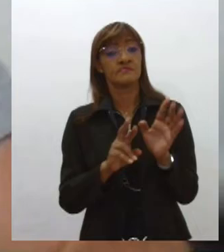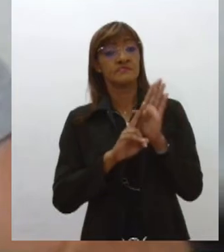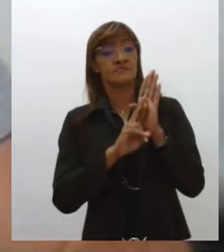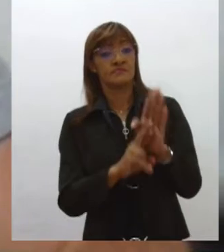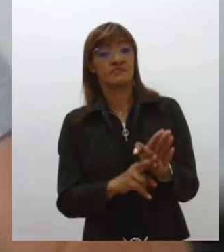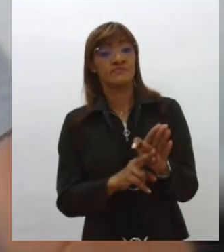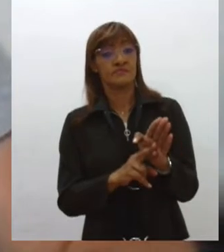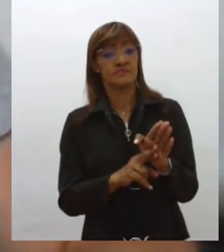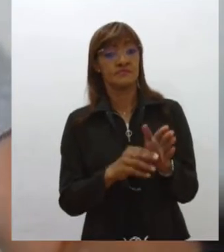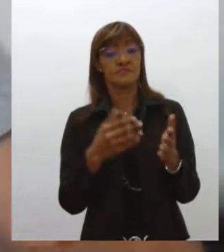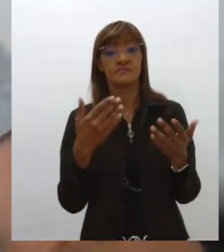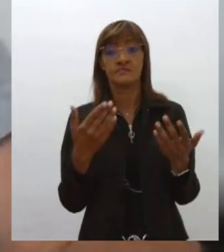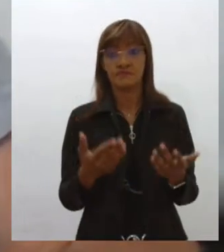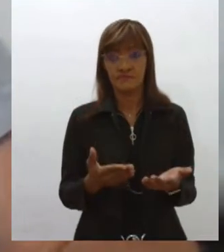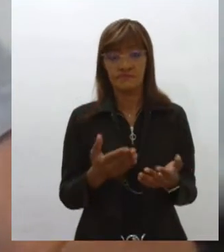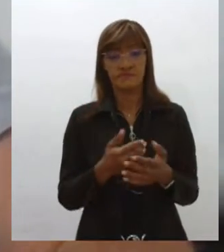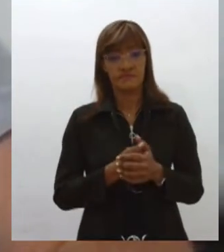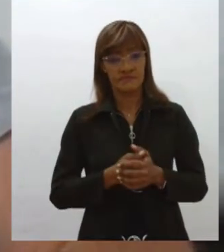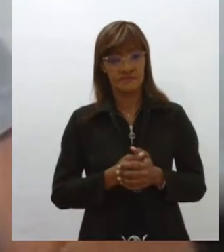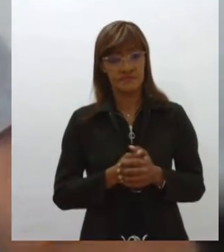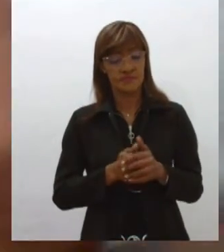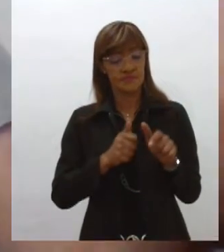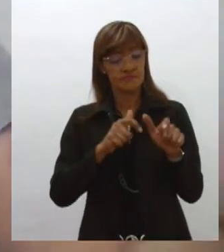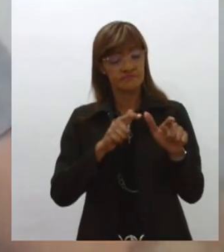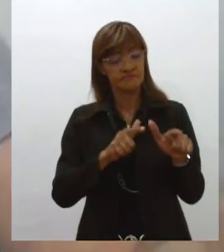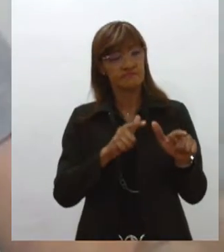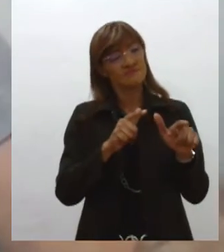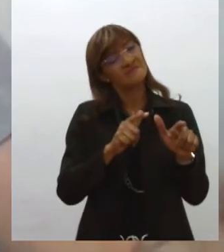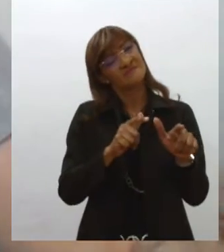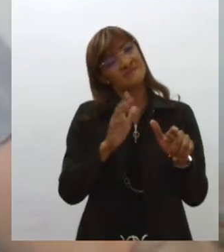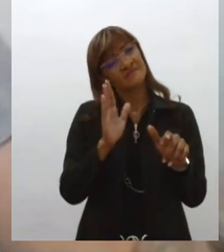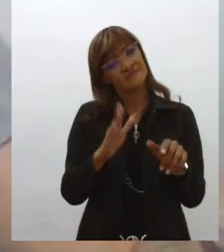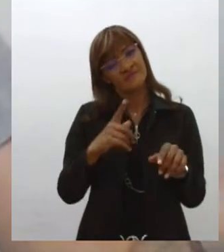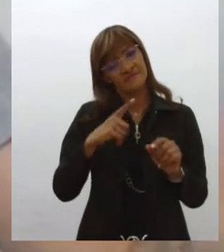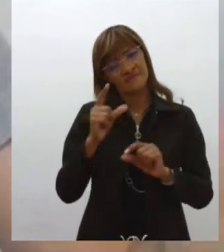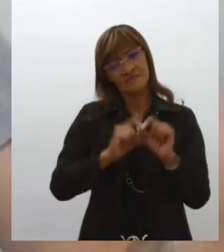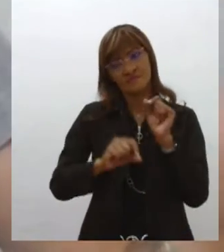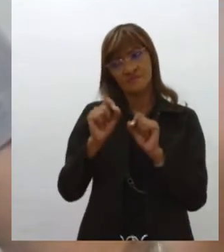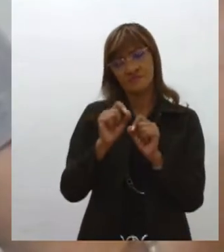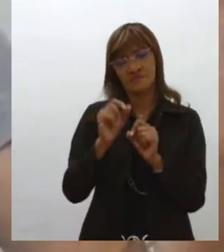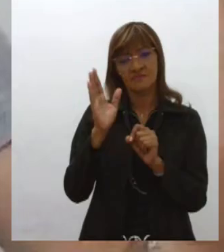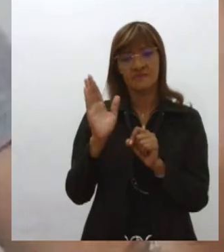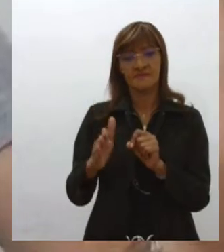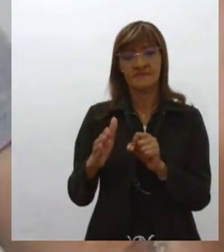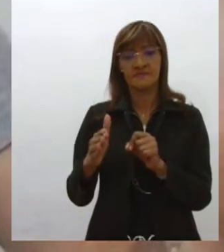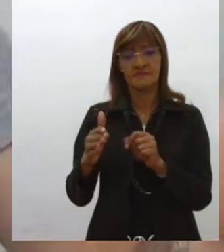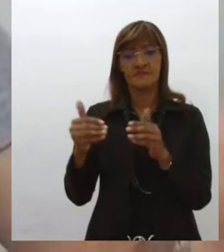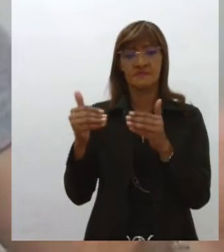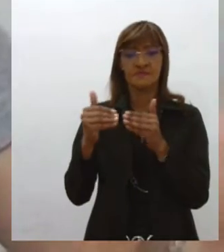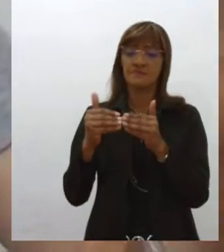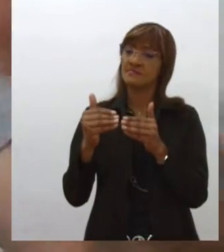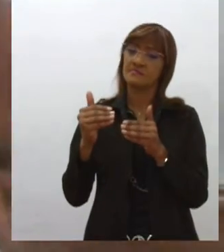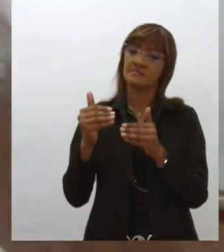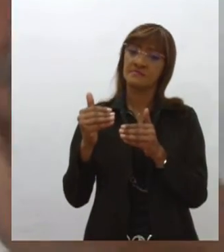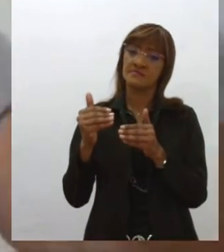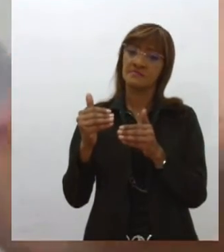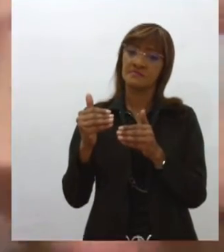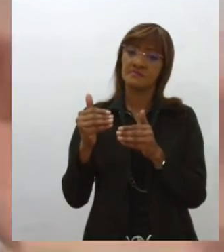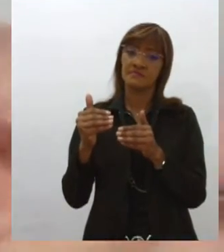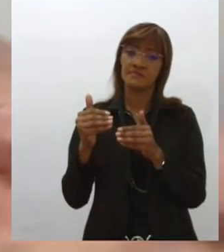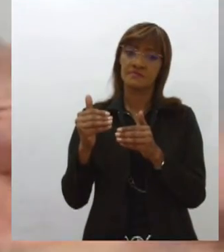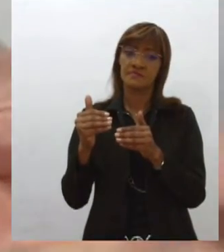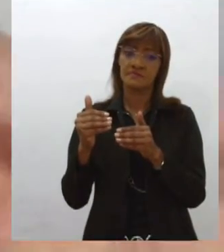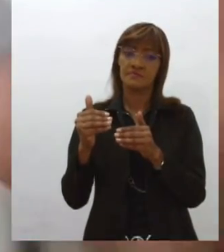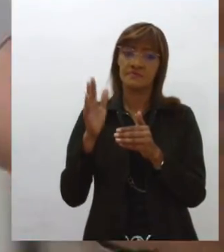hereditárias. Então, tem uma ligação muito mais com a construção da identidade